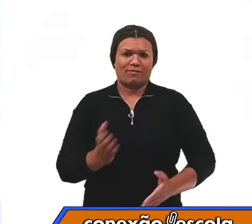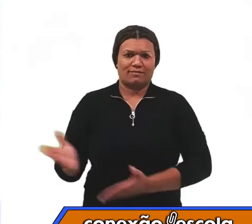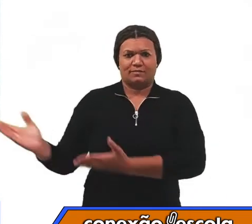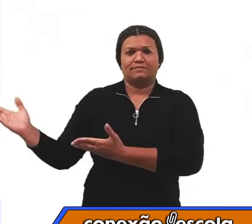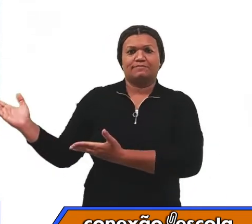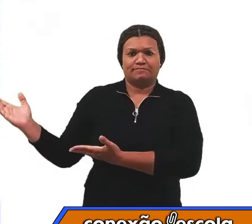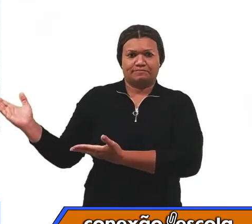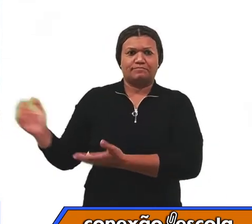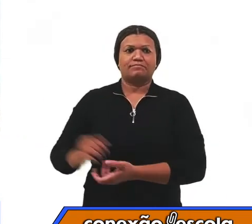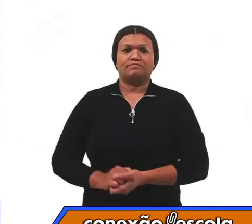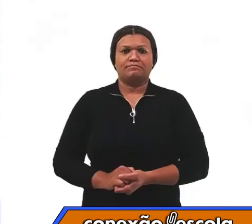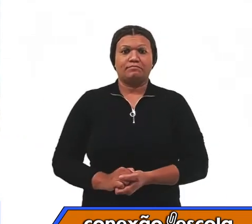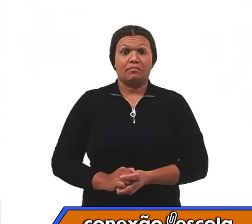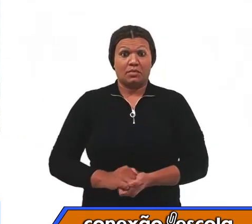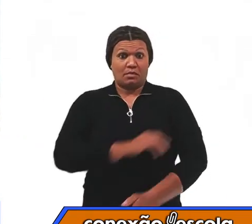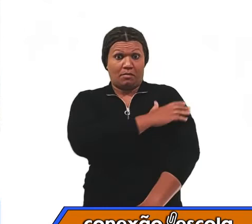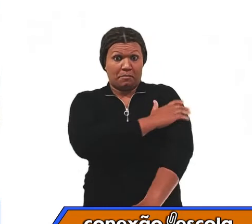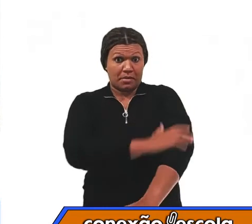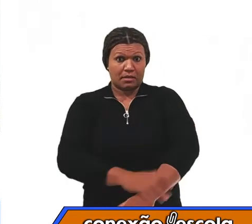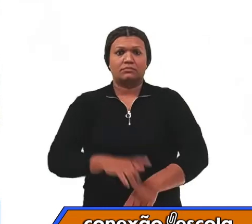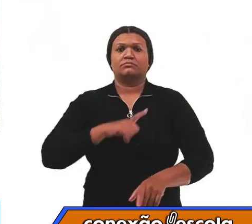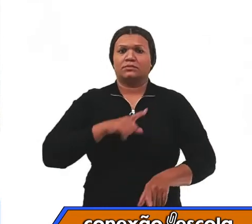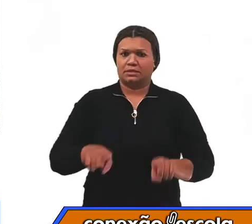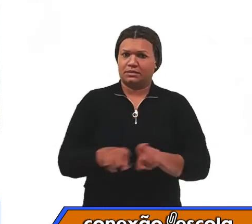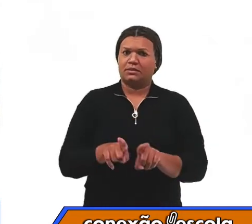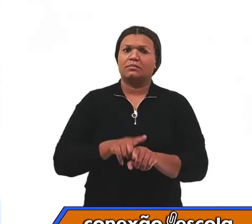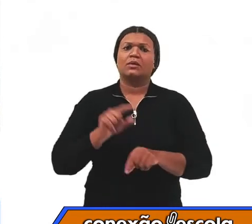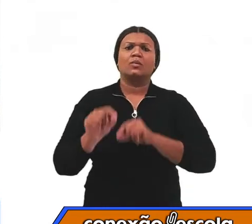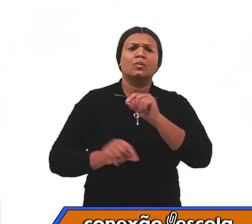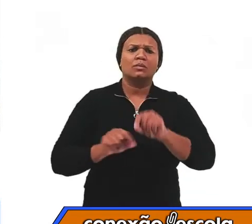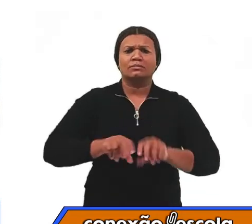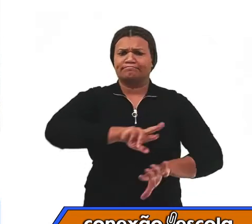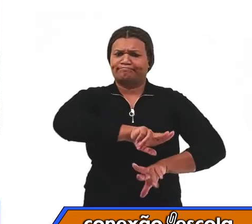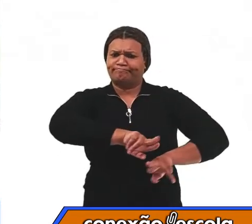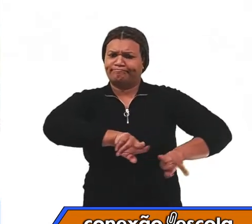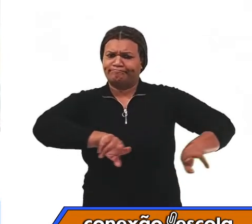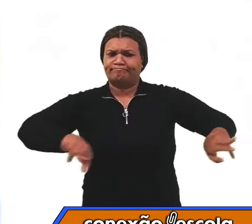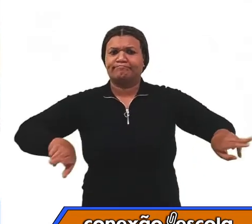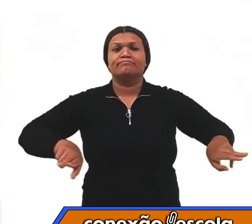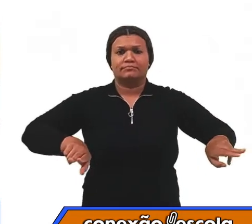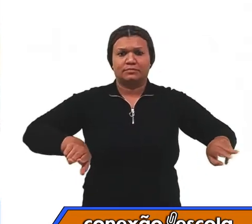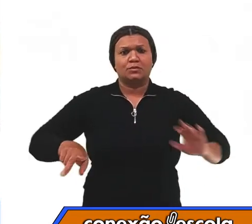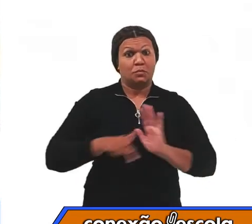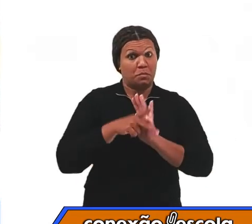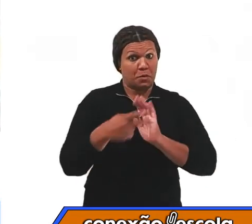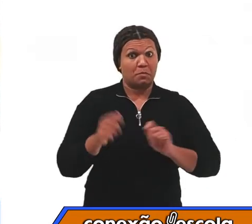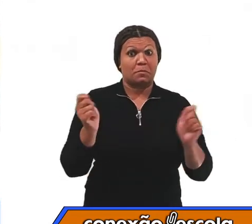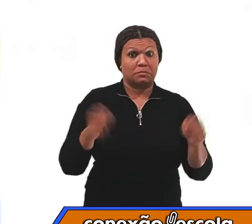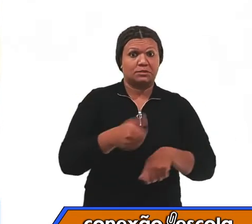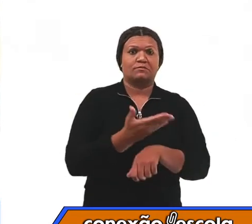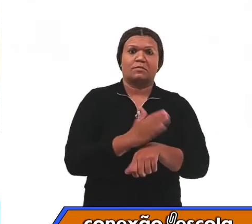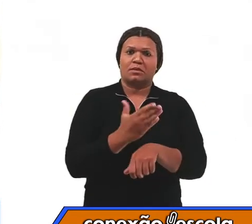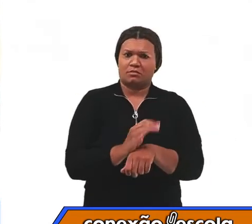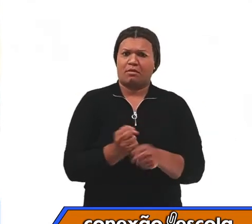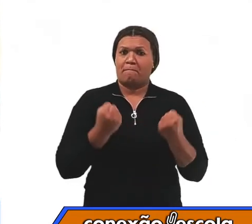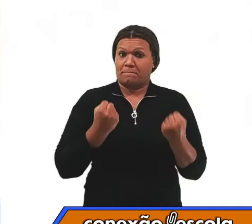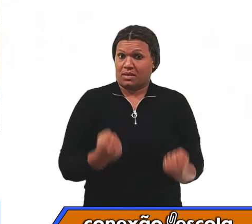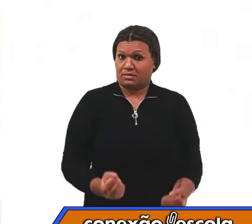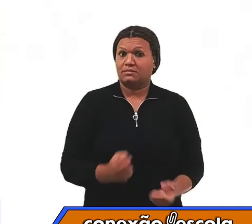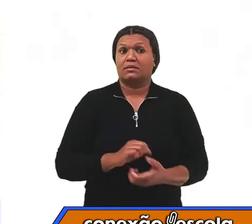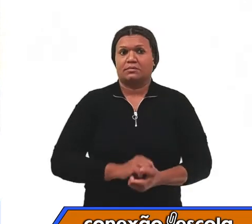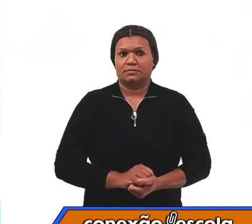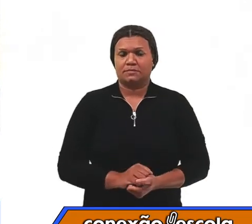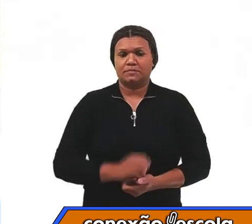Para os braços, também existem vários aparelhos e exercícios com peso. Sendo que os